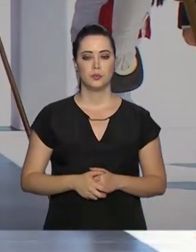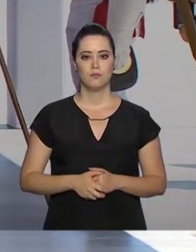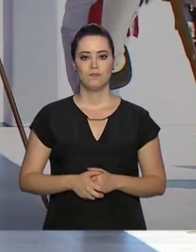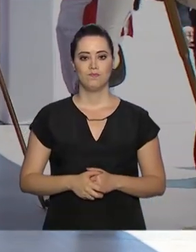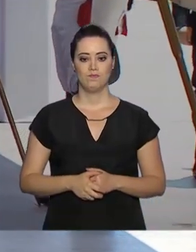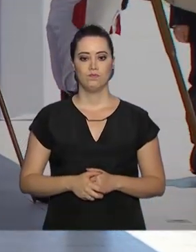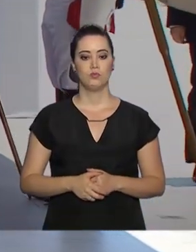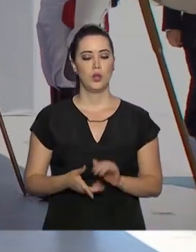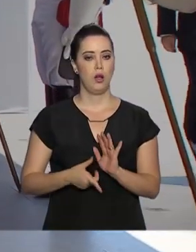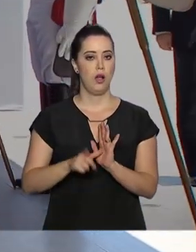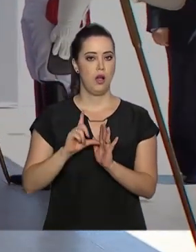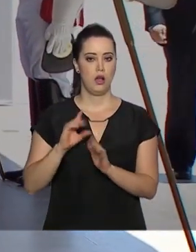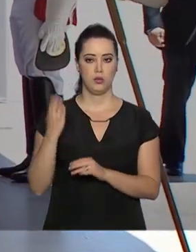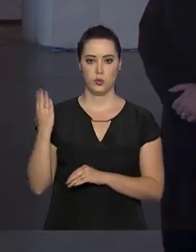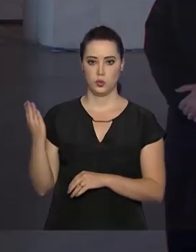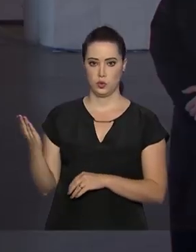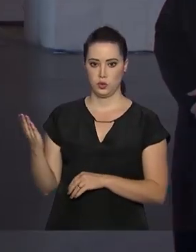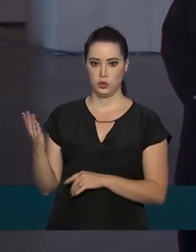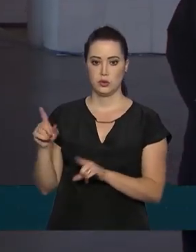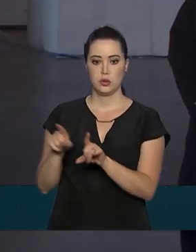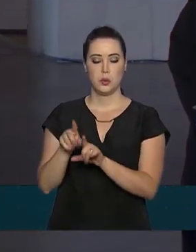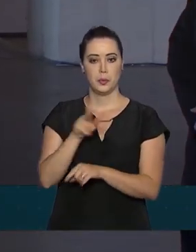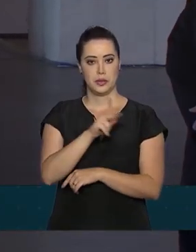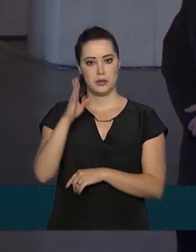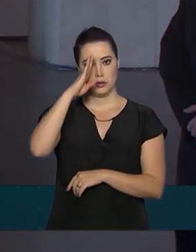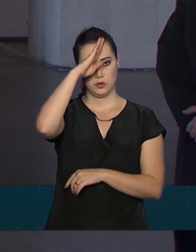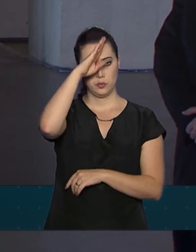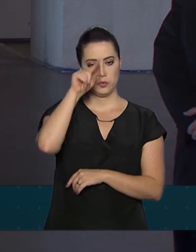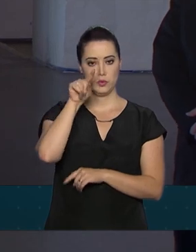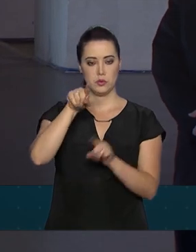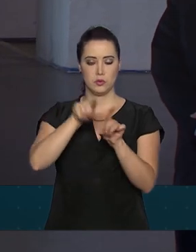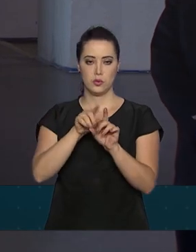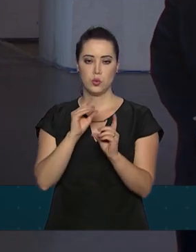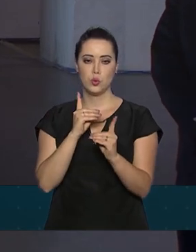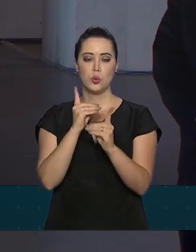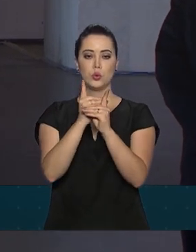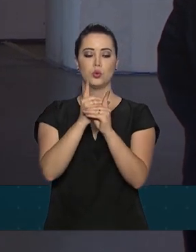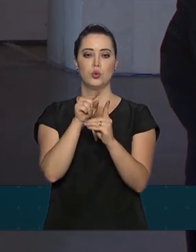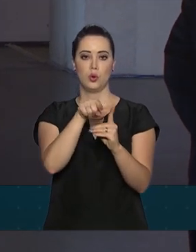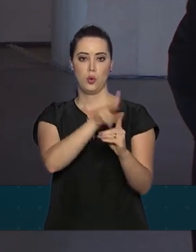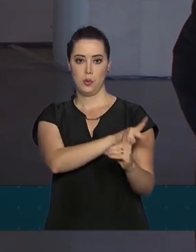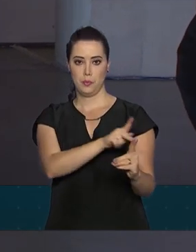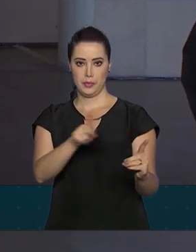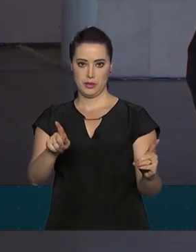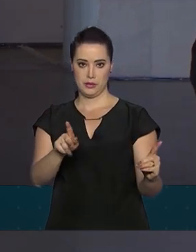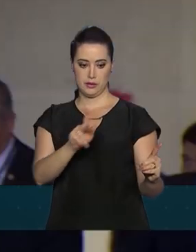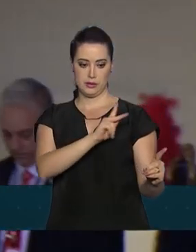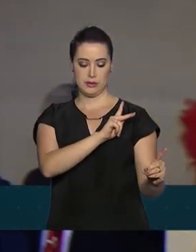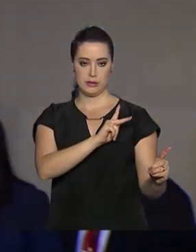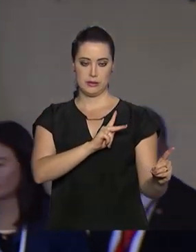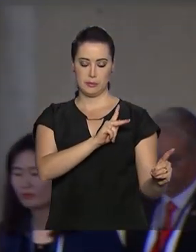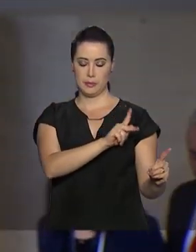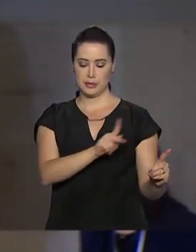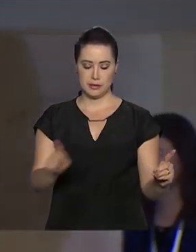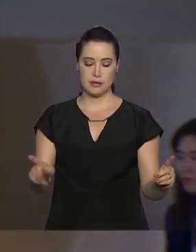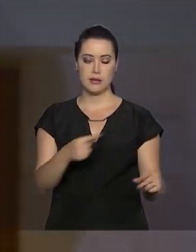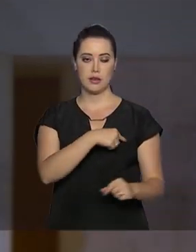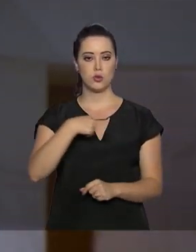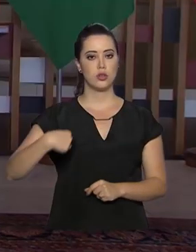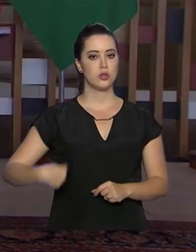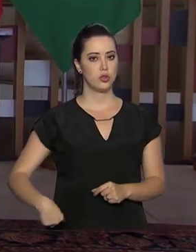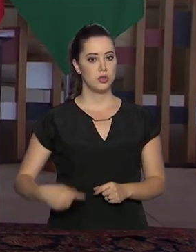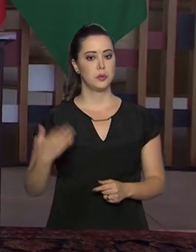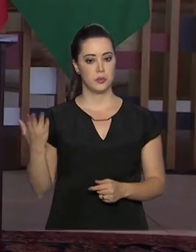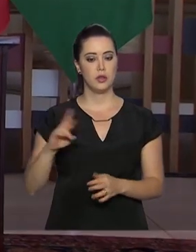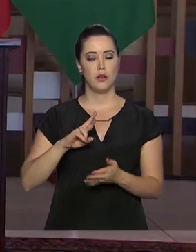Mais cedo, no Itamaraty, o presidente Jair Bolsonaro esteve com o presidente chinês Xi Jinping. Houve uma reunião,